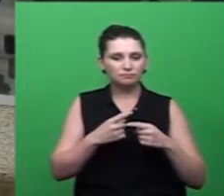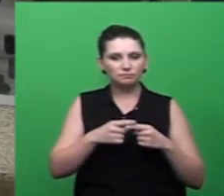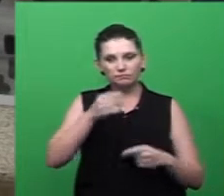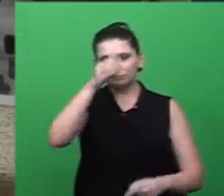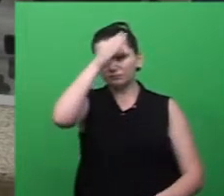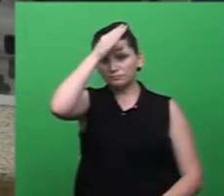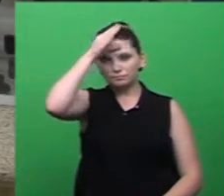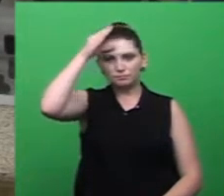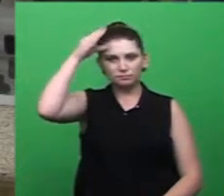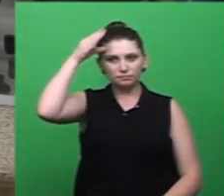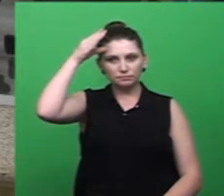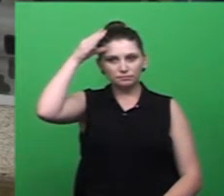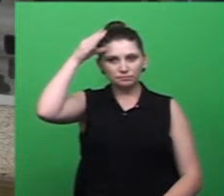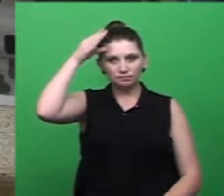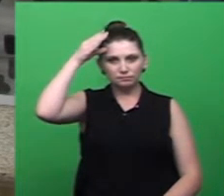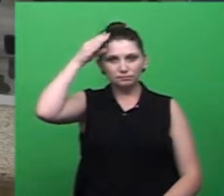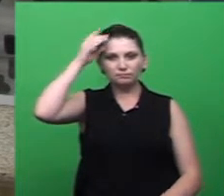região,